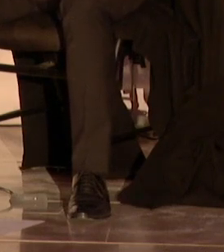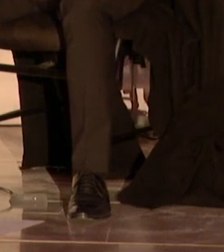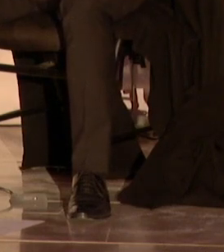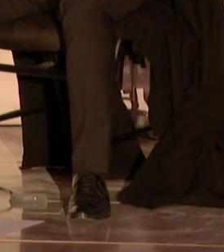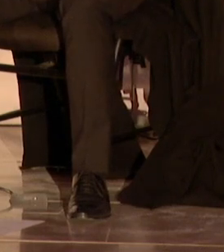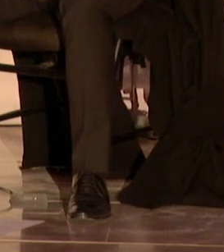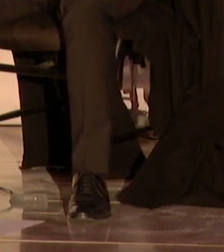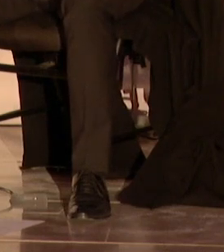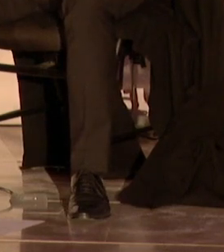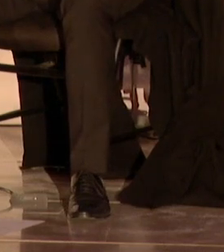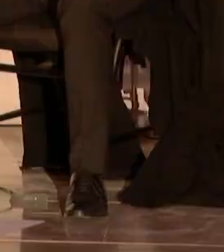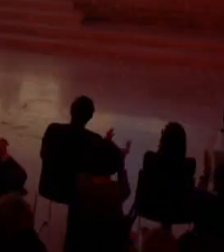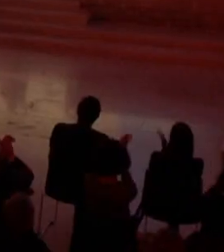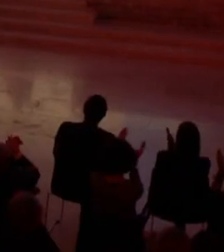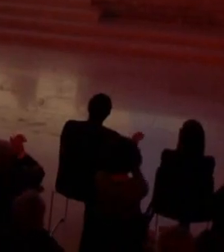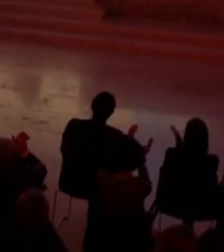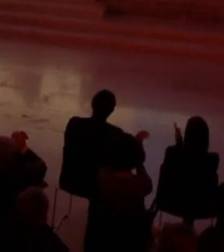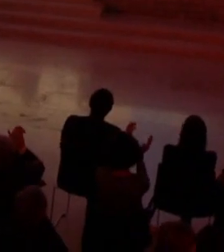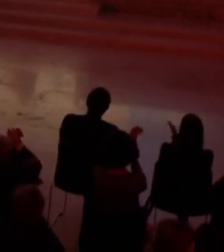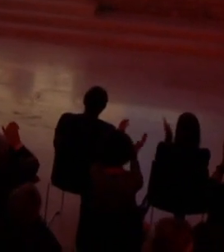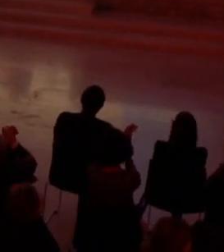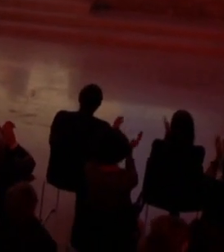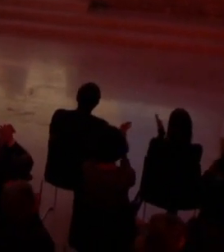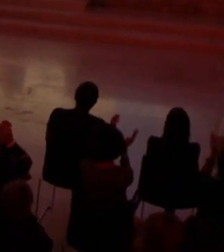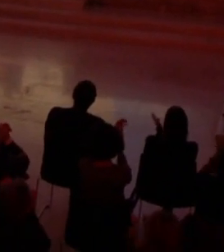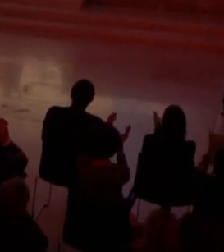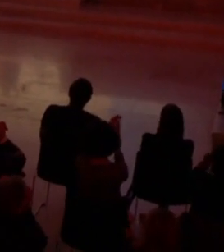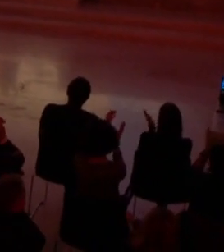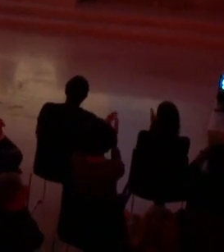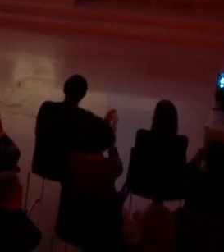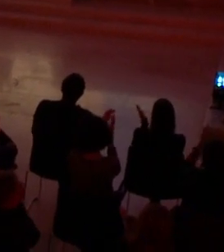A CIDADE NO A CIDADE NO